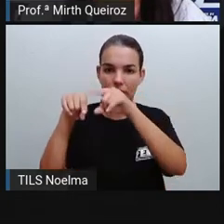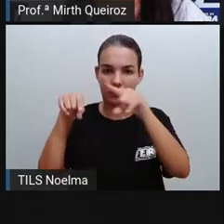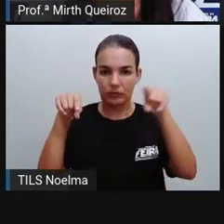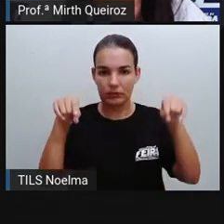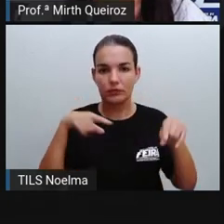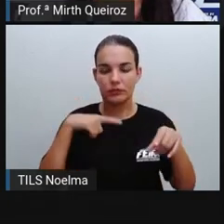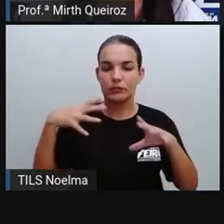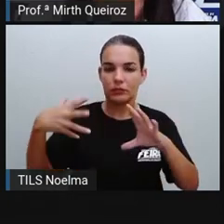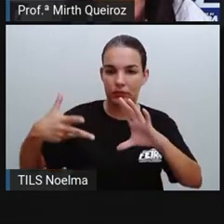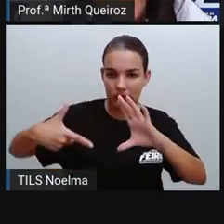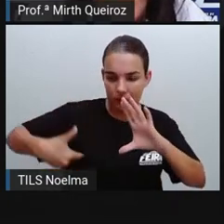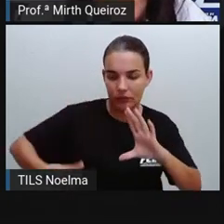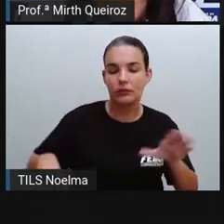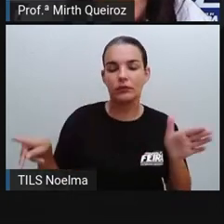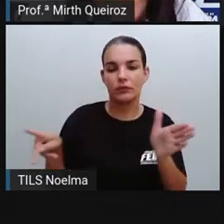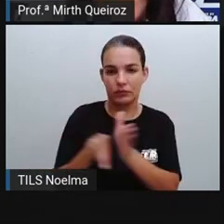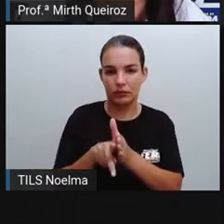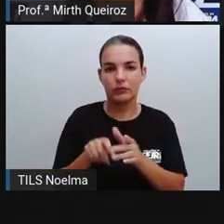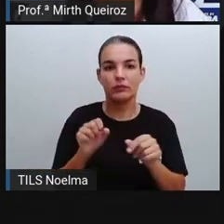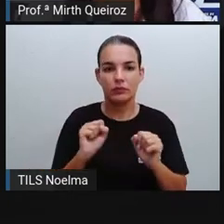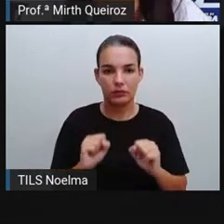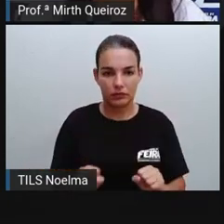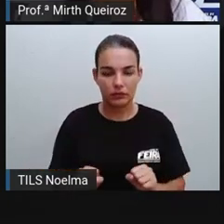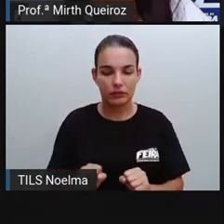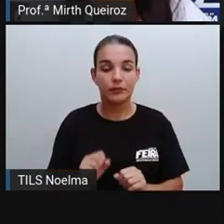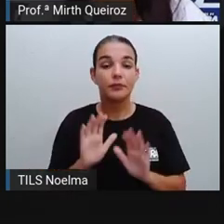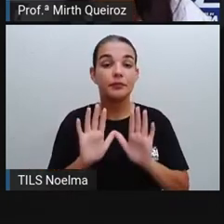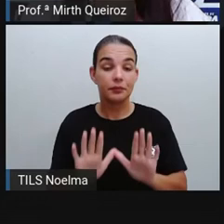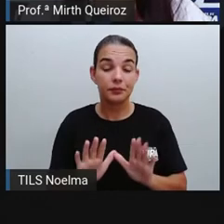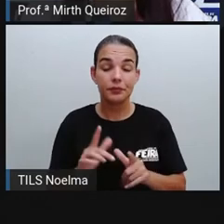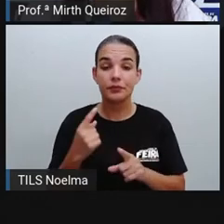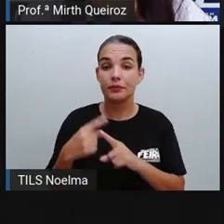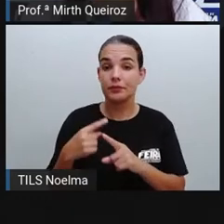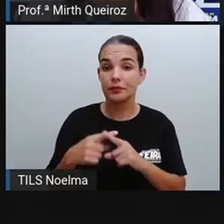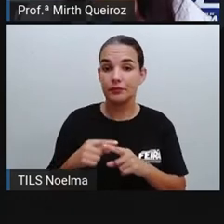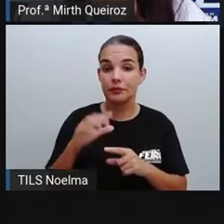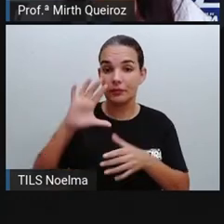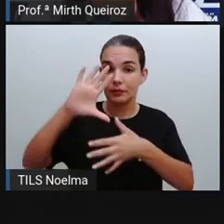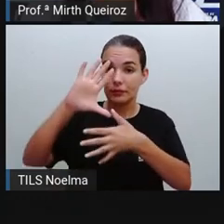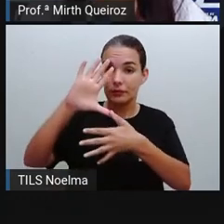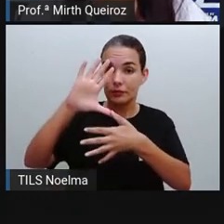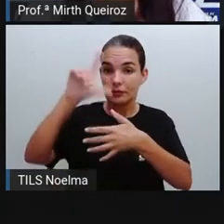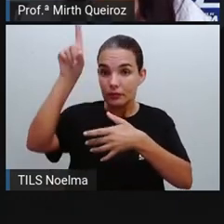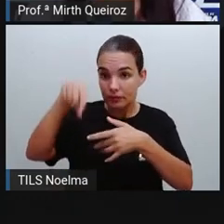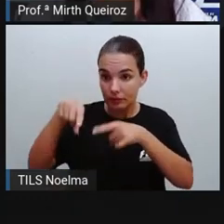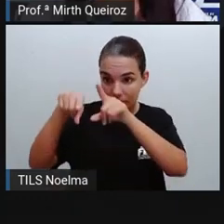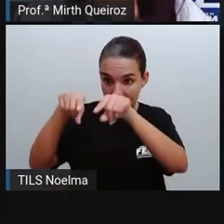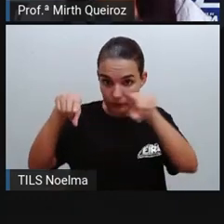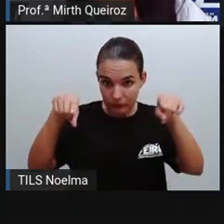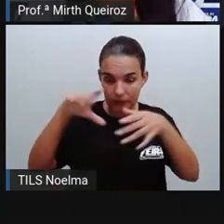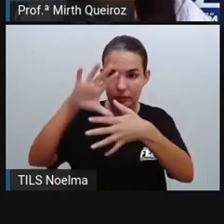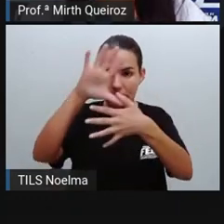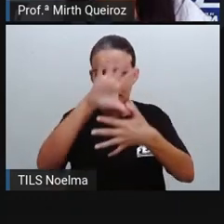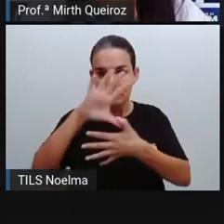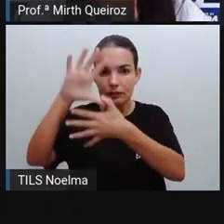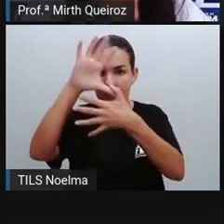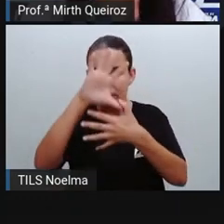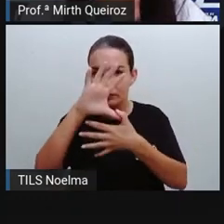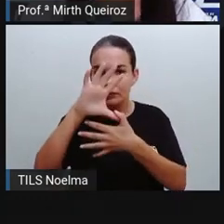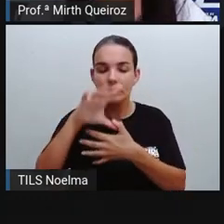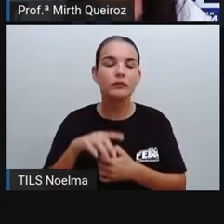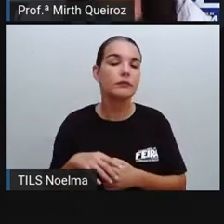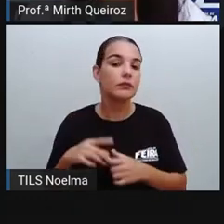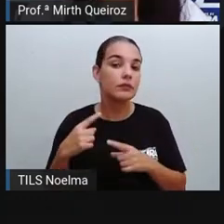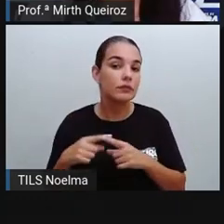classificados aí como infográficos. Por que que gráficos e mapas são infográficos também?